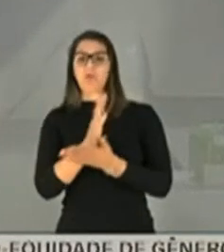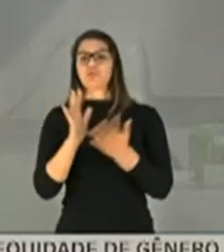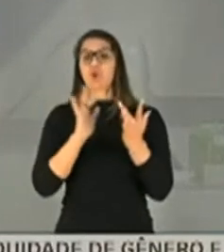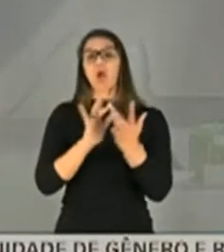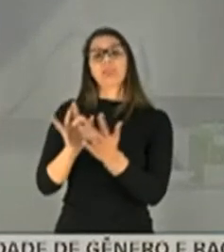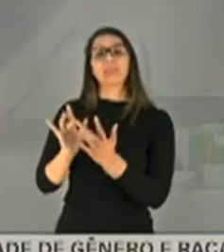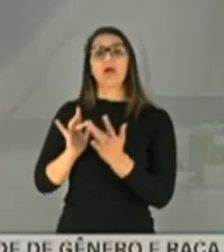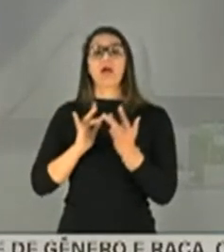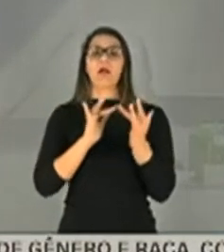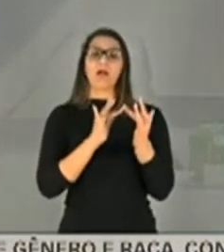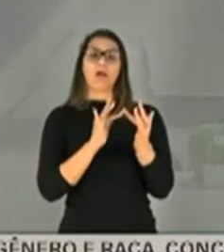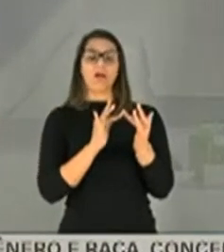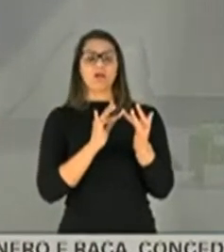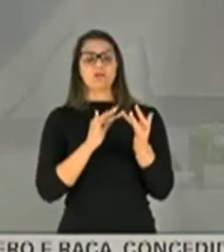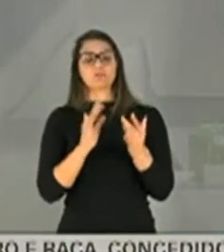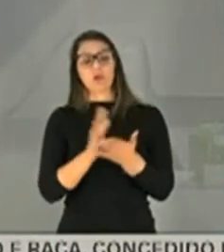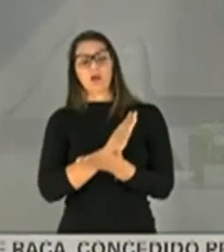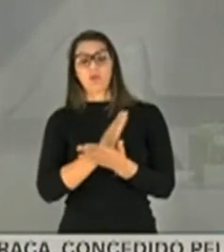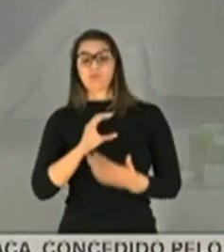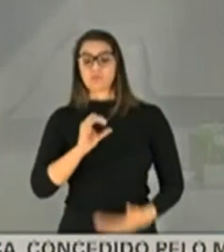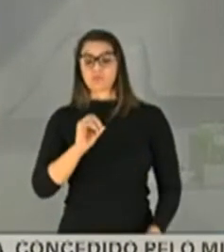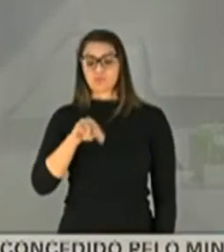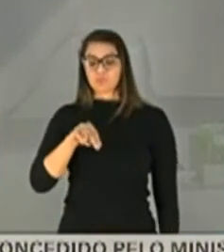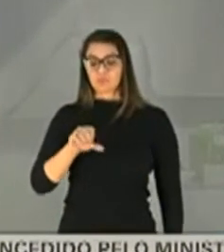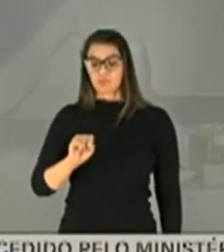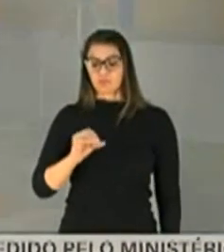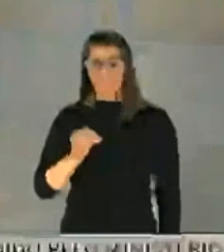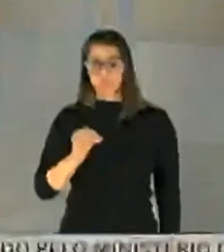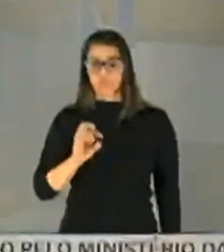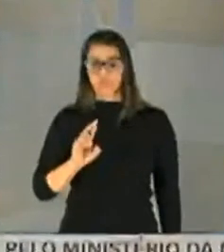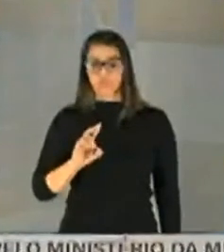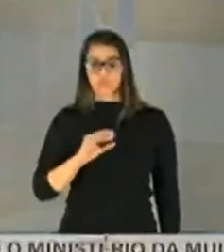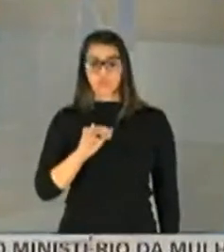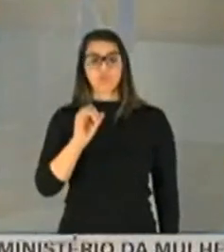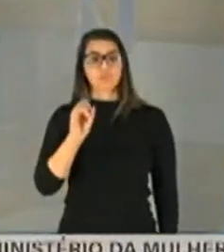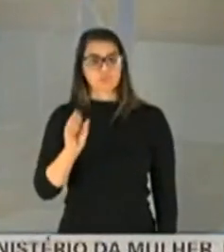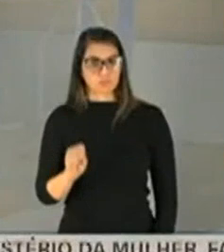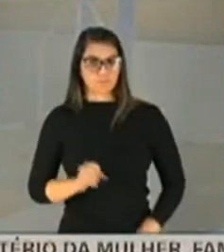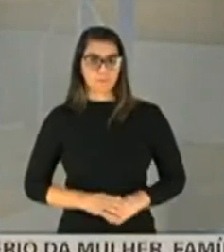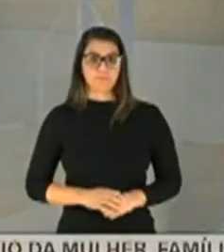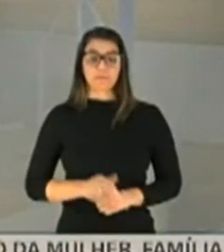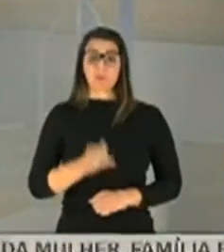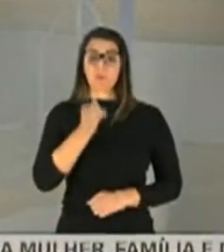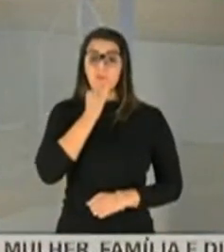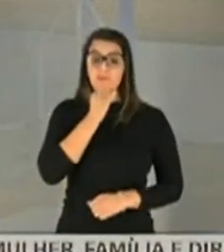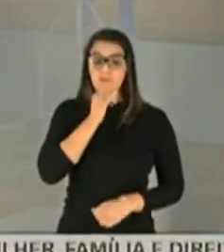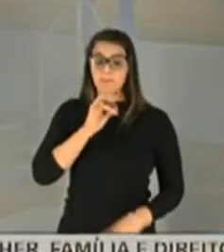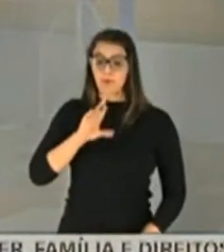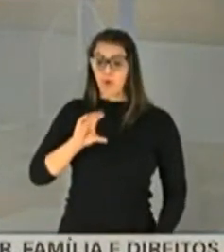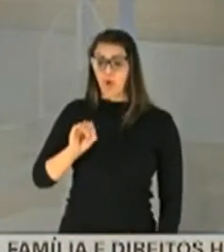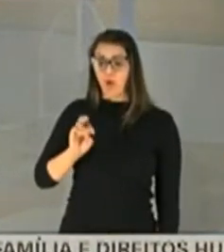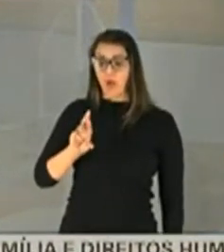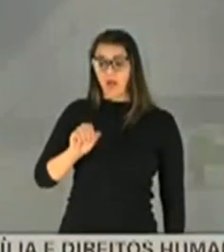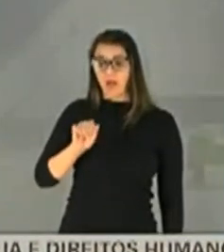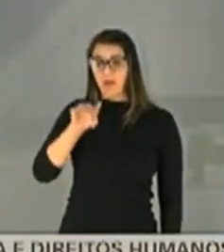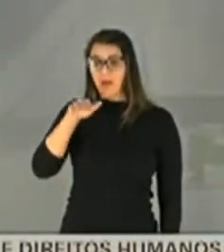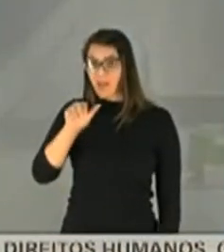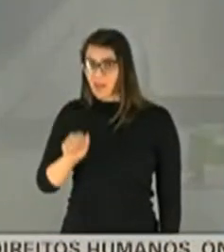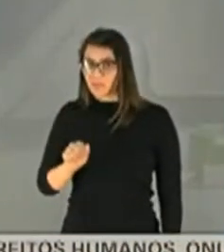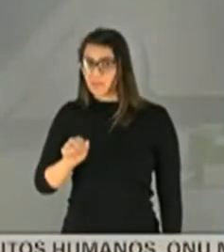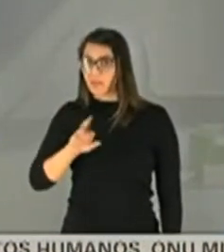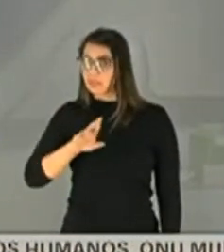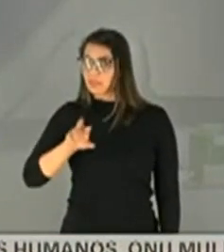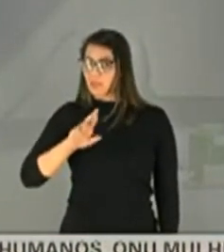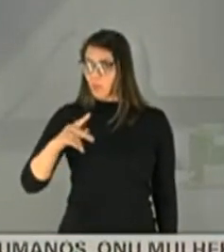com alguns consórcios de cidades. E o caso de Roraima, o senhor confirma que foi ele, não foi o senhor? Eu nunca estive em